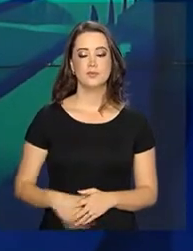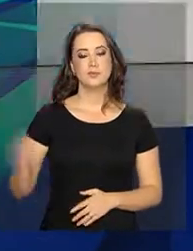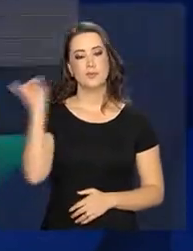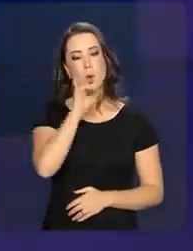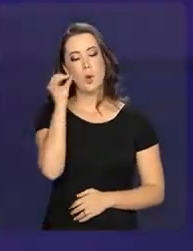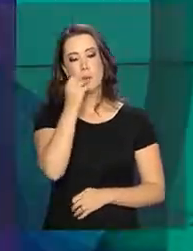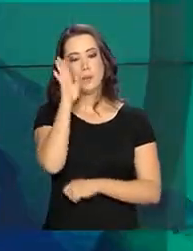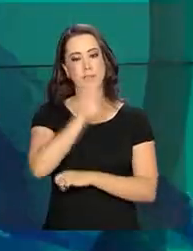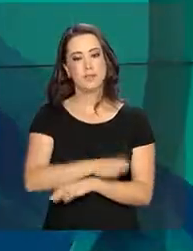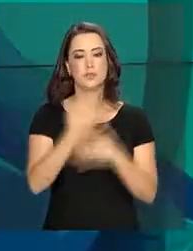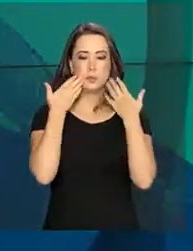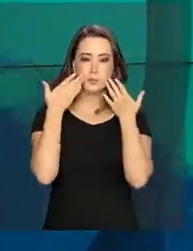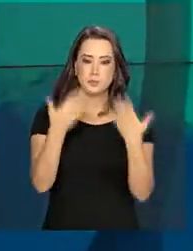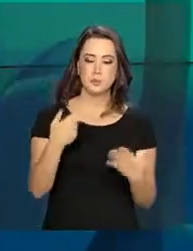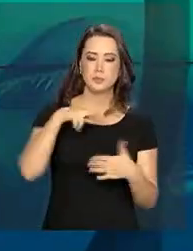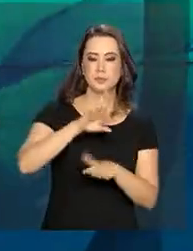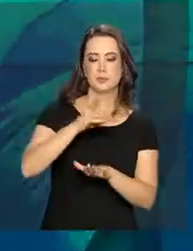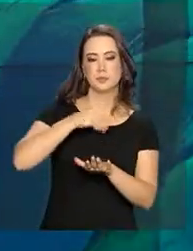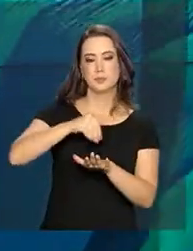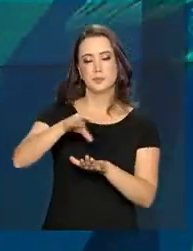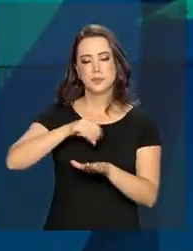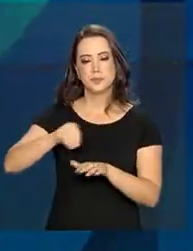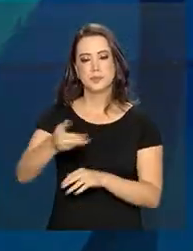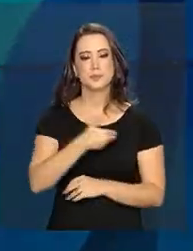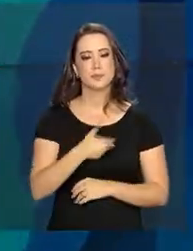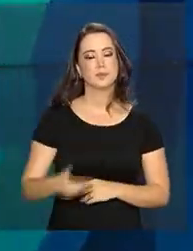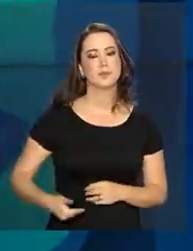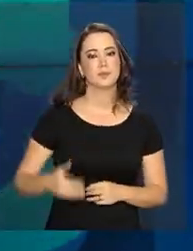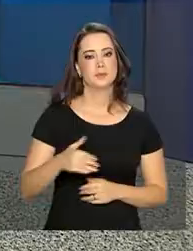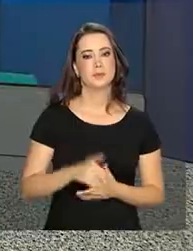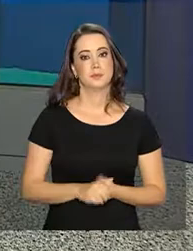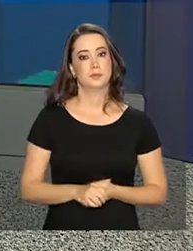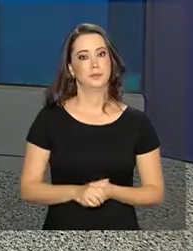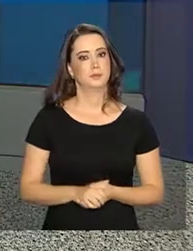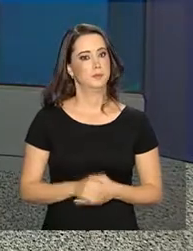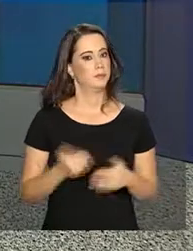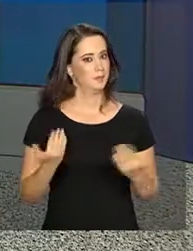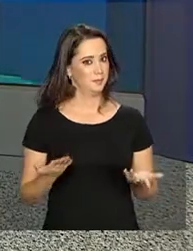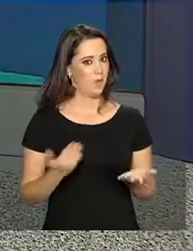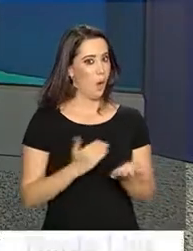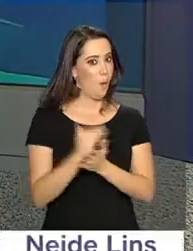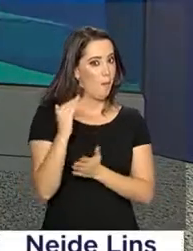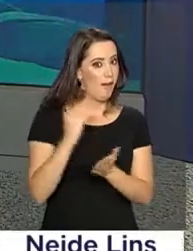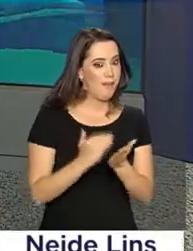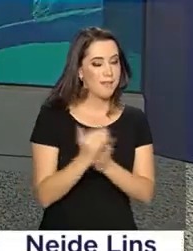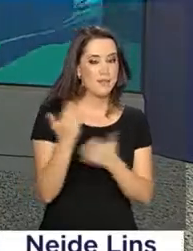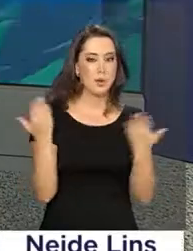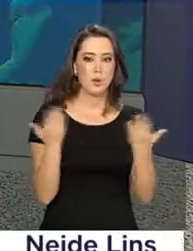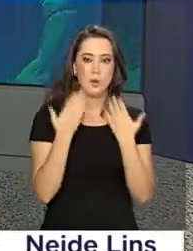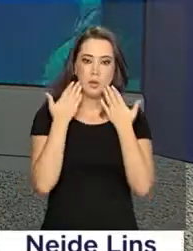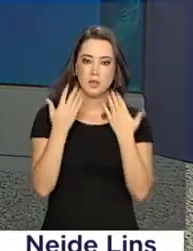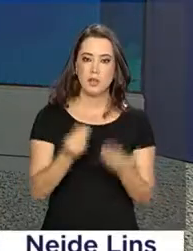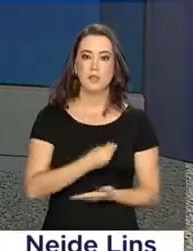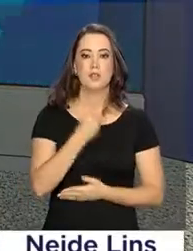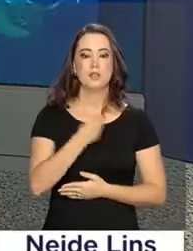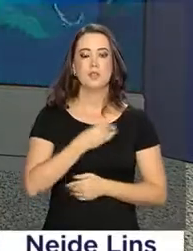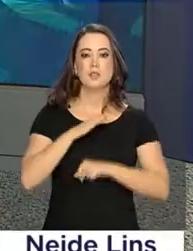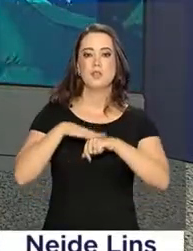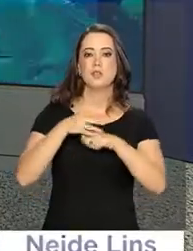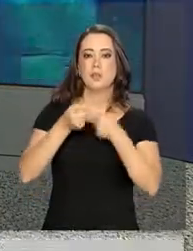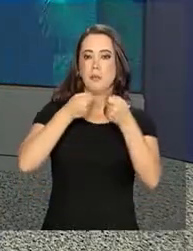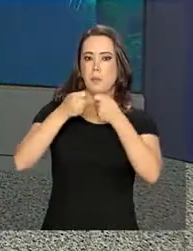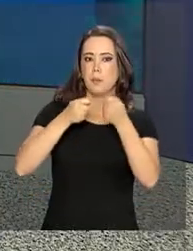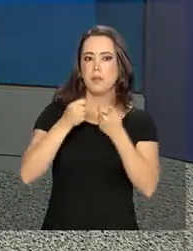Olá, boa tarde. No ar mais uma edição do Repórter NBR. E a gente começa conversando ao vivo com a repórter Daniele